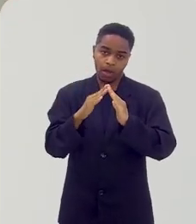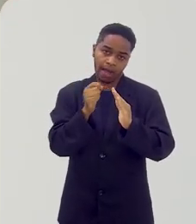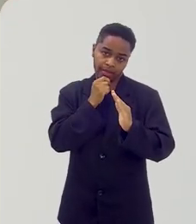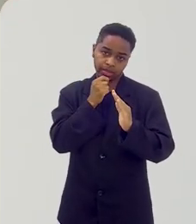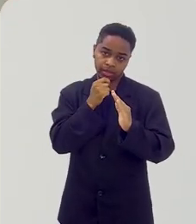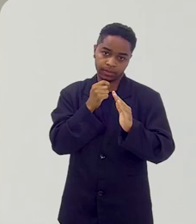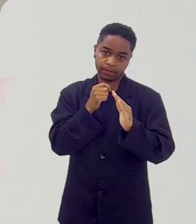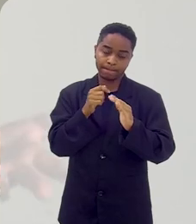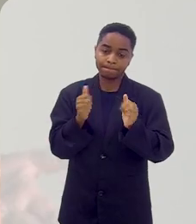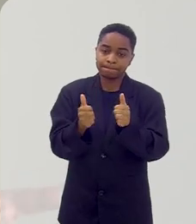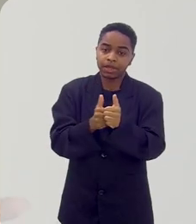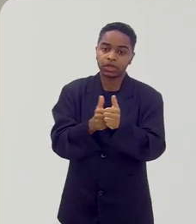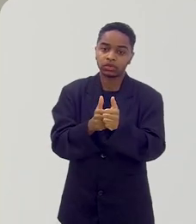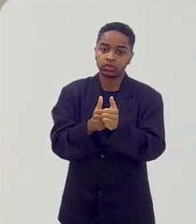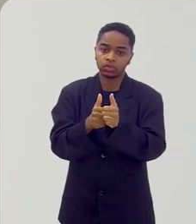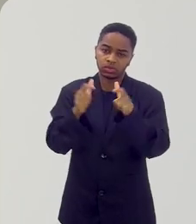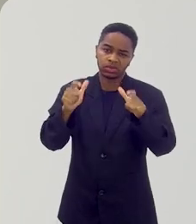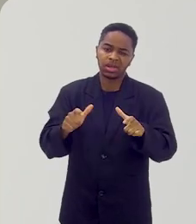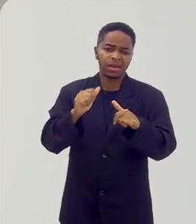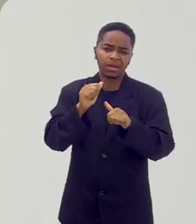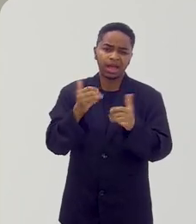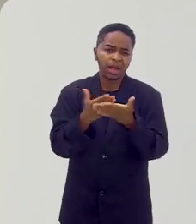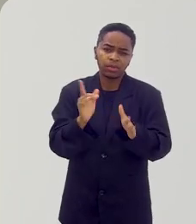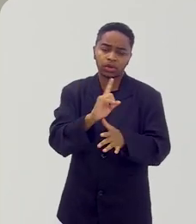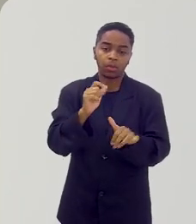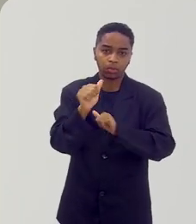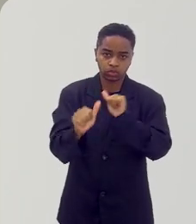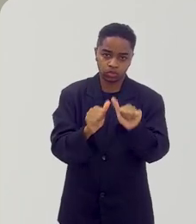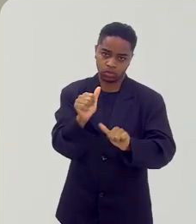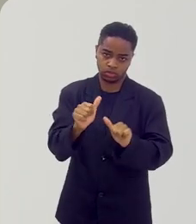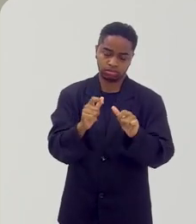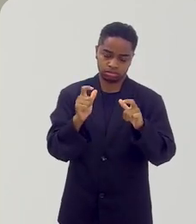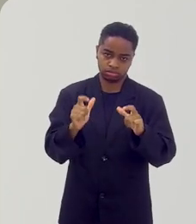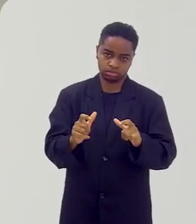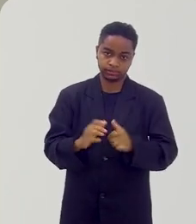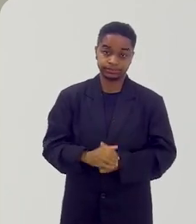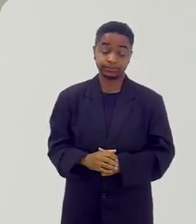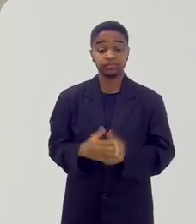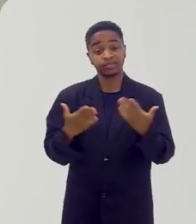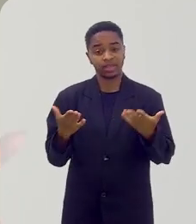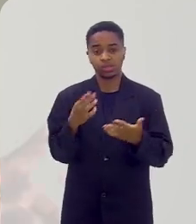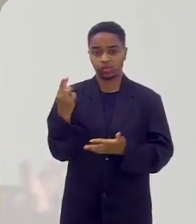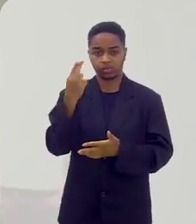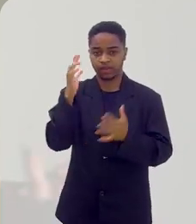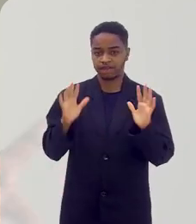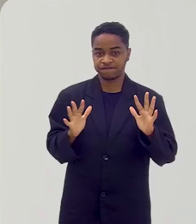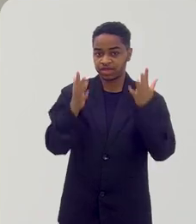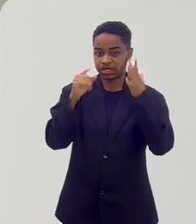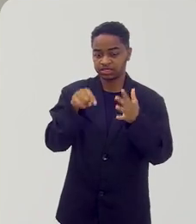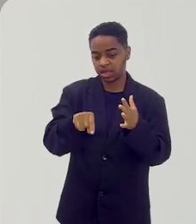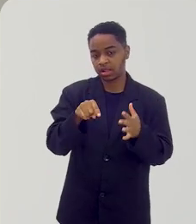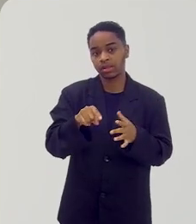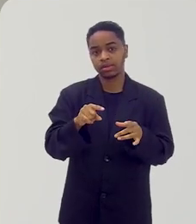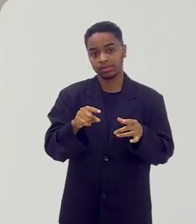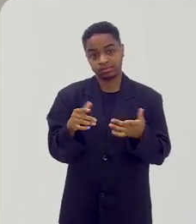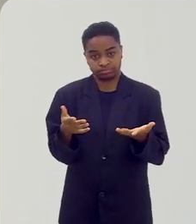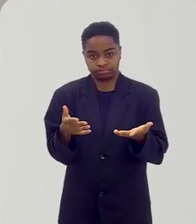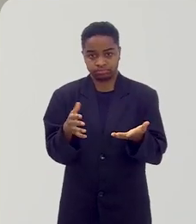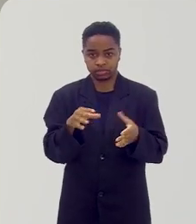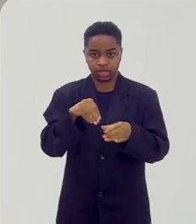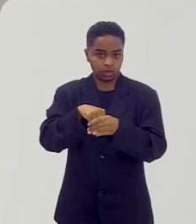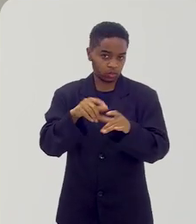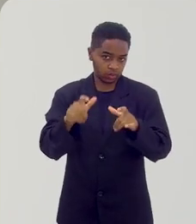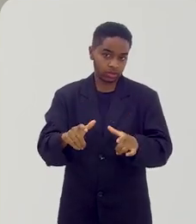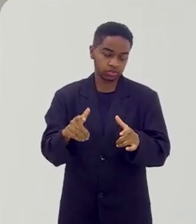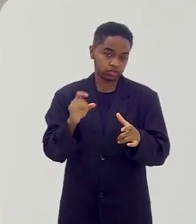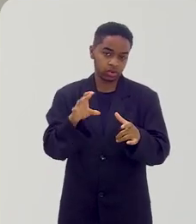Moro perto ainda, só que o clube acabou. Não acabou, ele se transformou. Aí, então, não cabe mais uma festa cigana do jeito